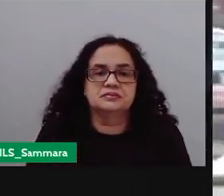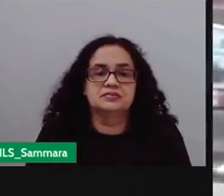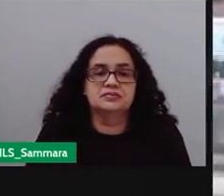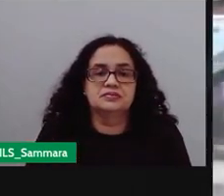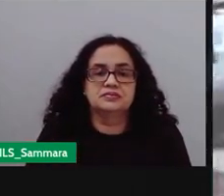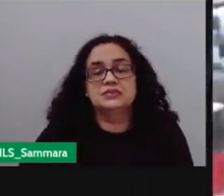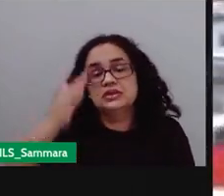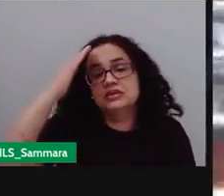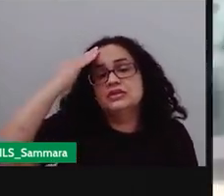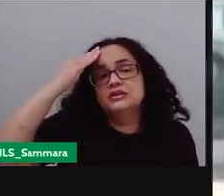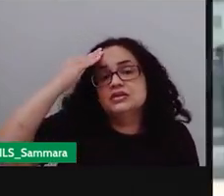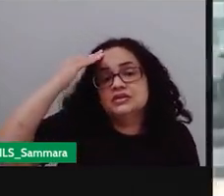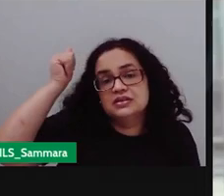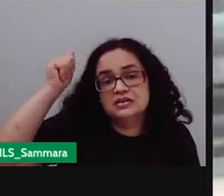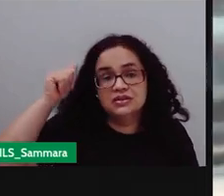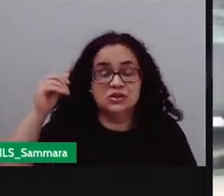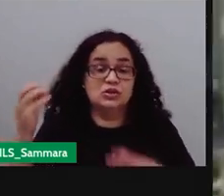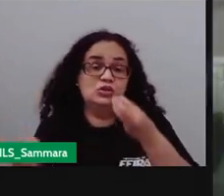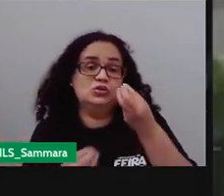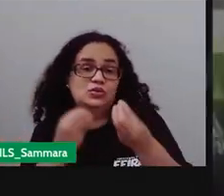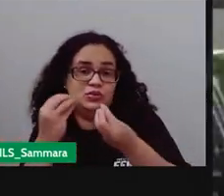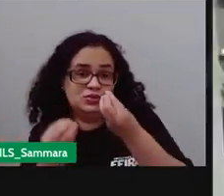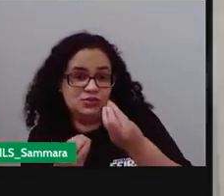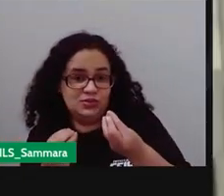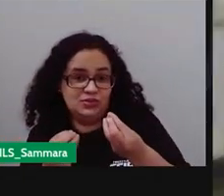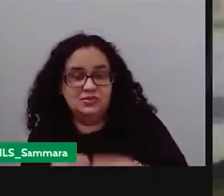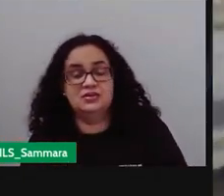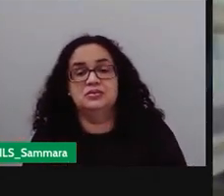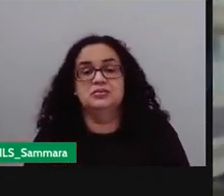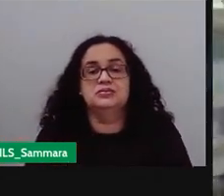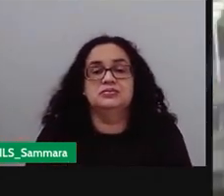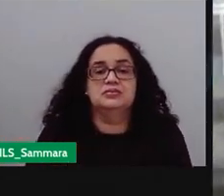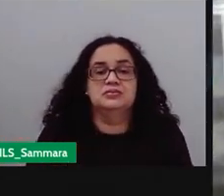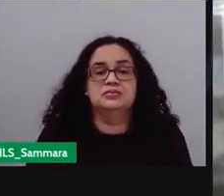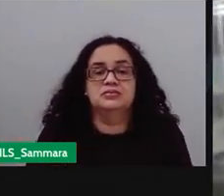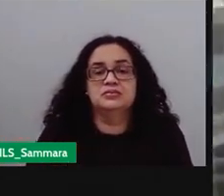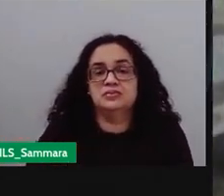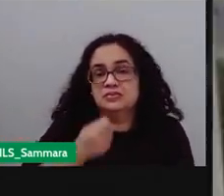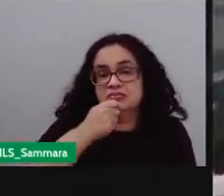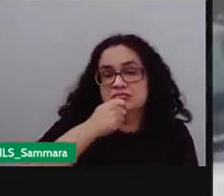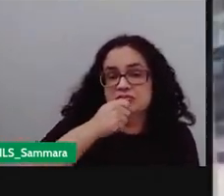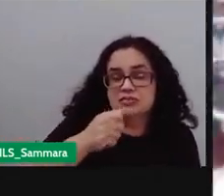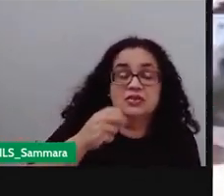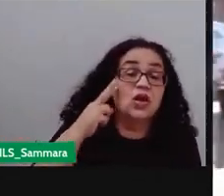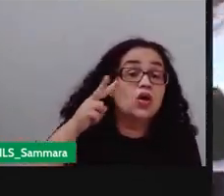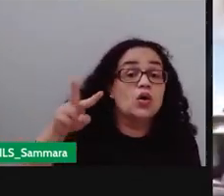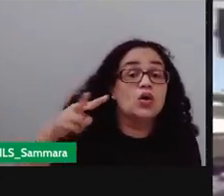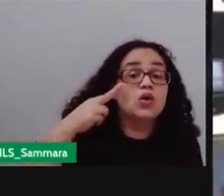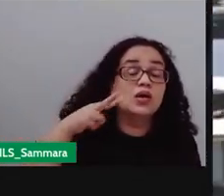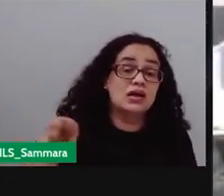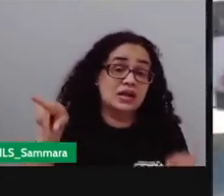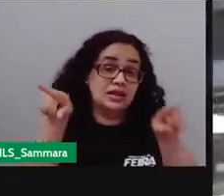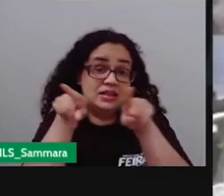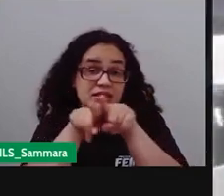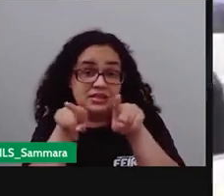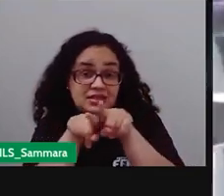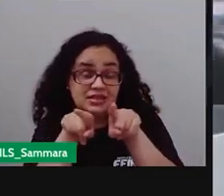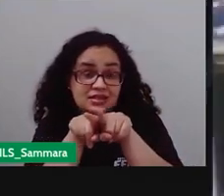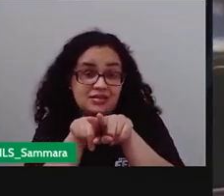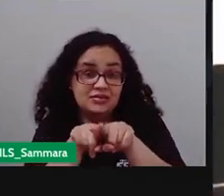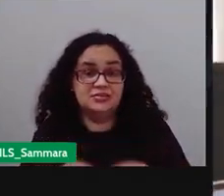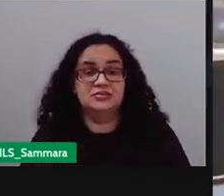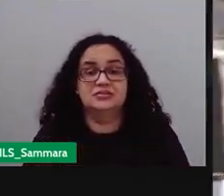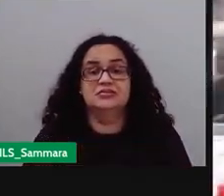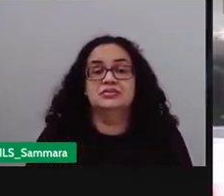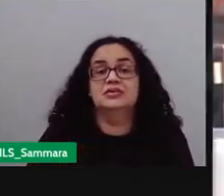saber que você está prestando um serviço à comunidade o nós somos é isso contadores de história e também prestadores de serviço